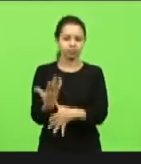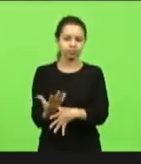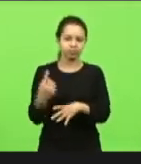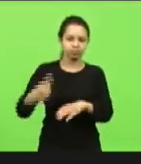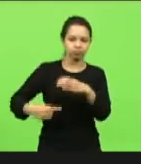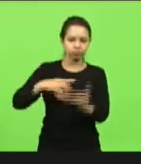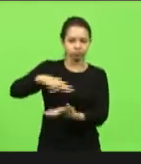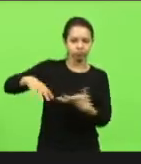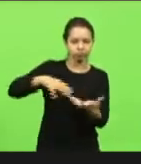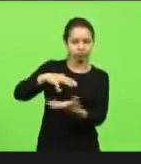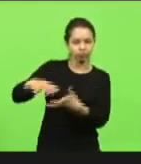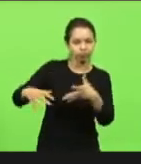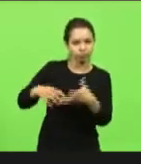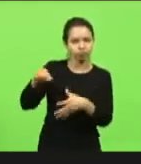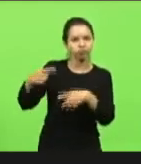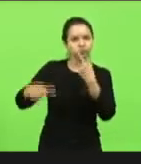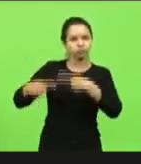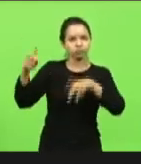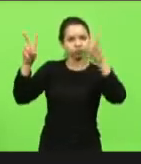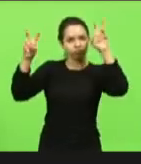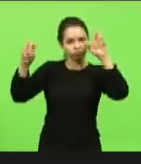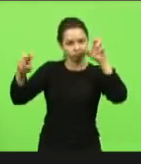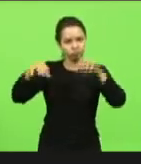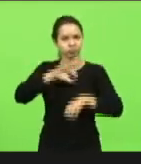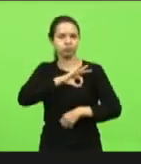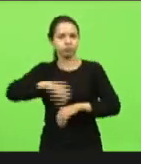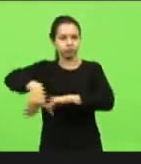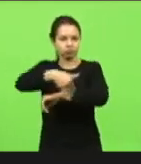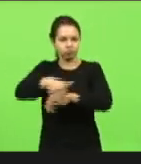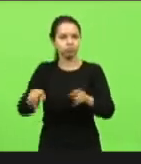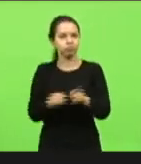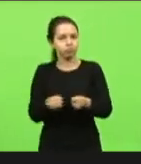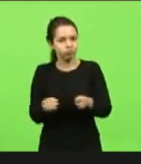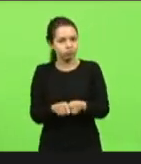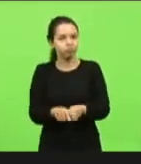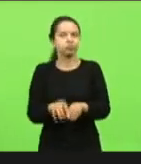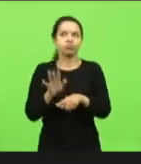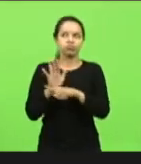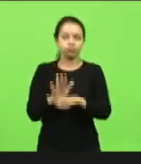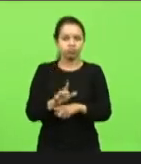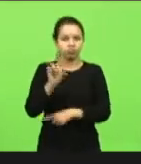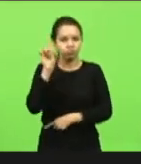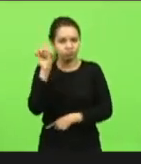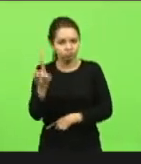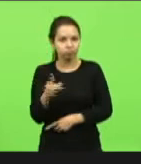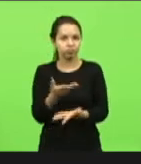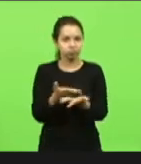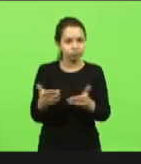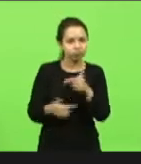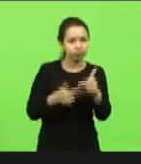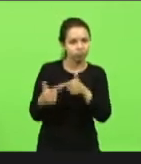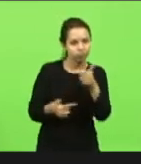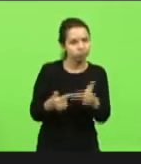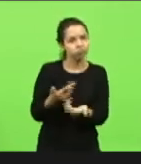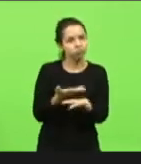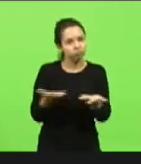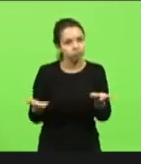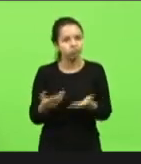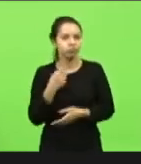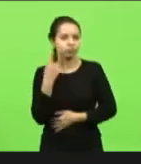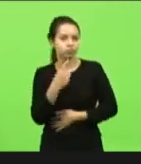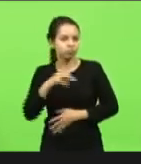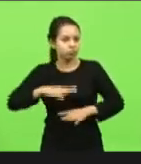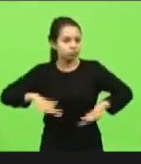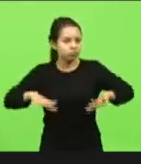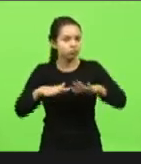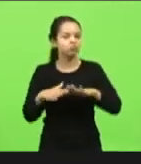das praças ali e com certeza com a ajuda de Deus e com o trabalho aí da casa com a ajuda dos meus colegas deputados nós todos ali